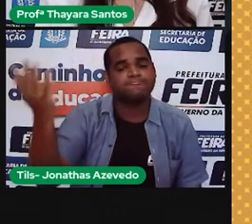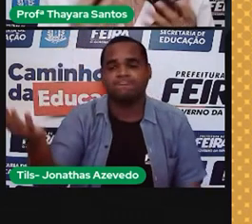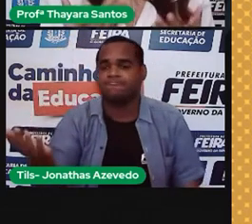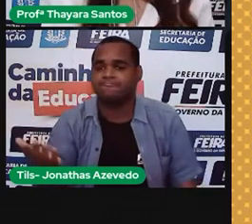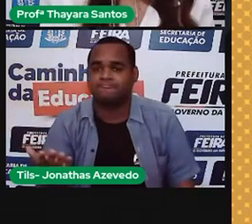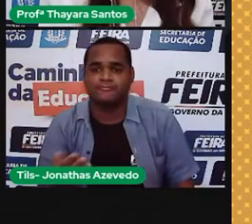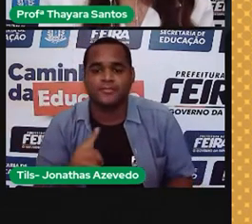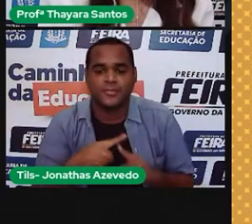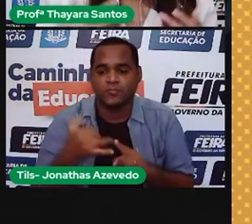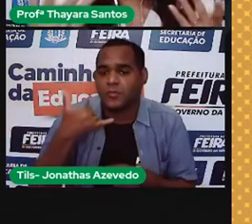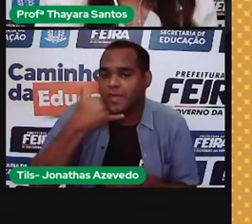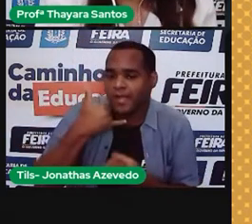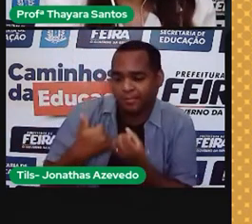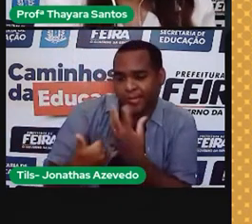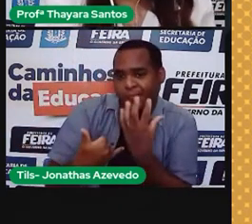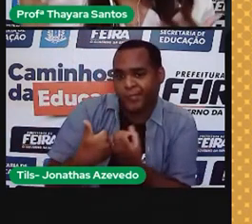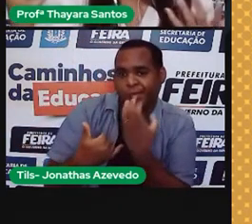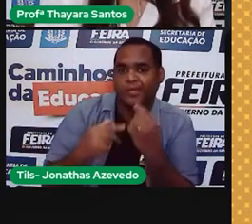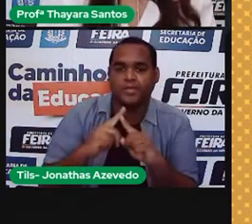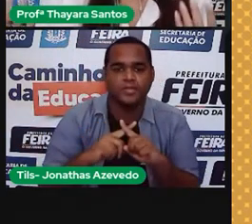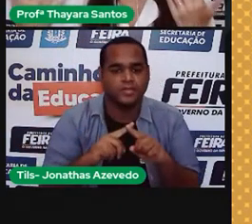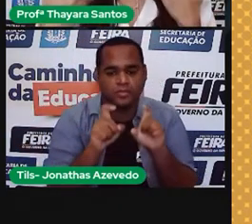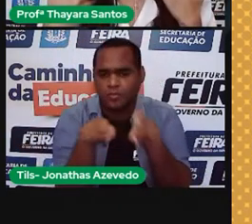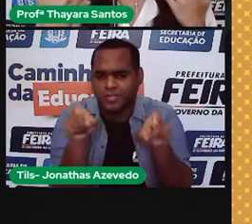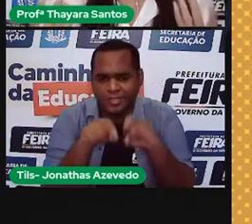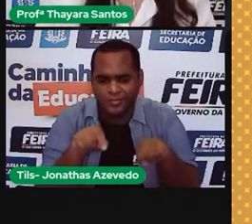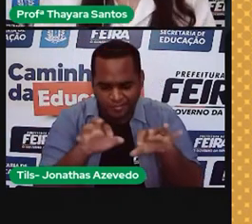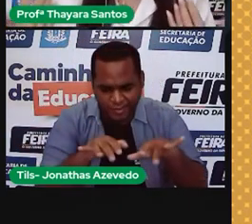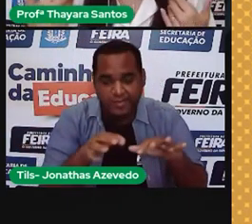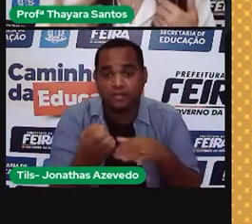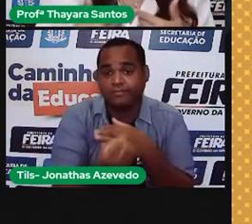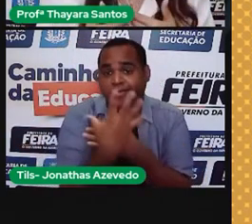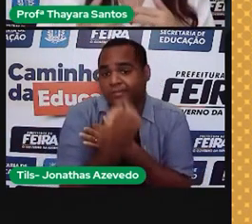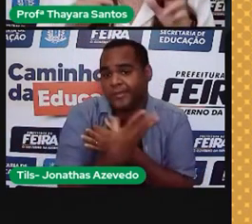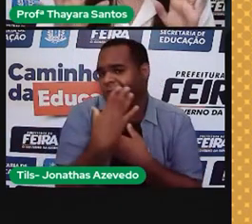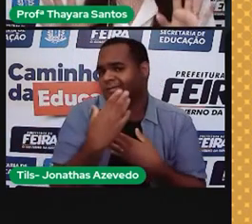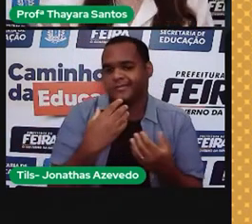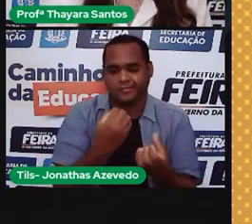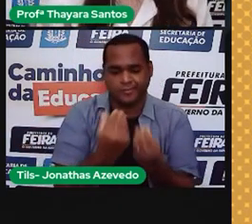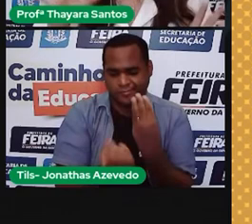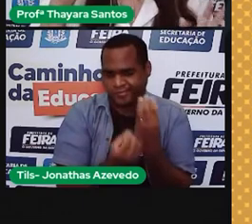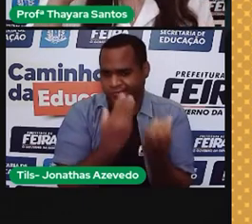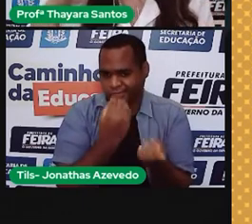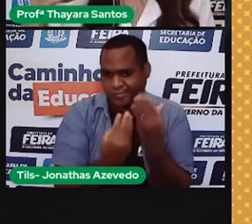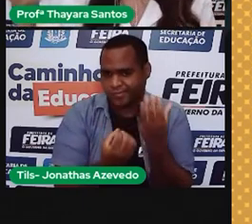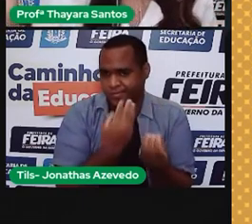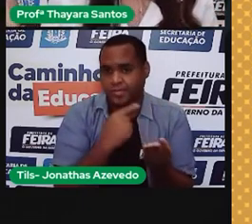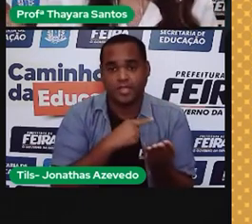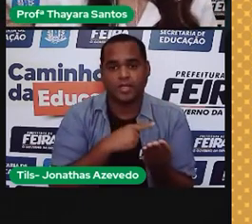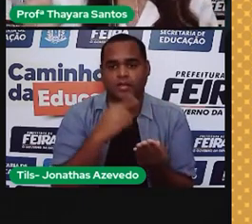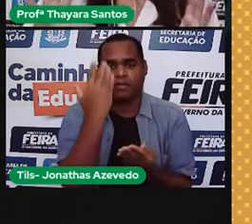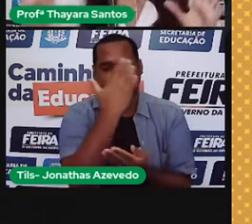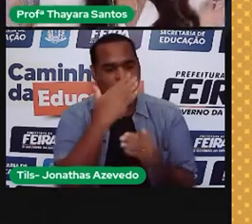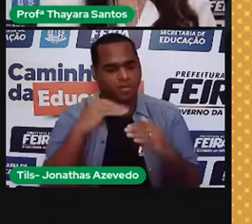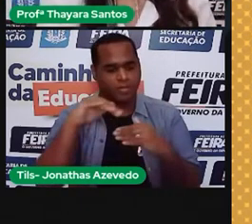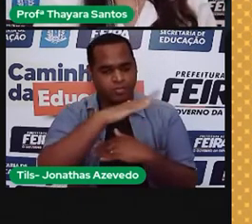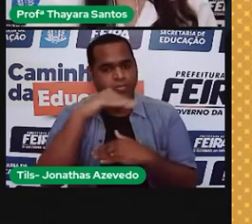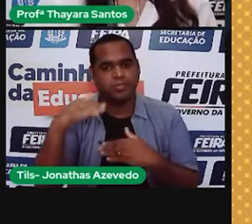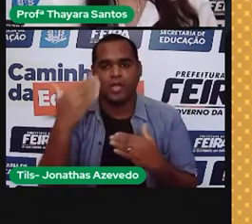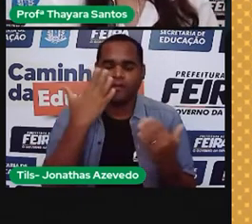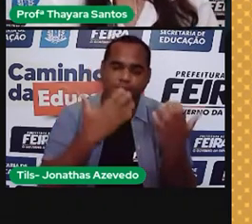o celular, o computador, todos eles estão emitindo radiação para a gente. A gente não enxerga, mas essas ondas estão aí